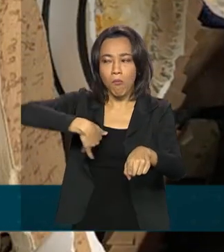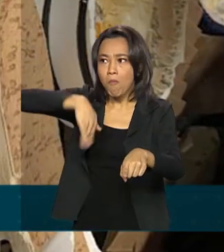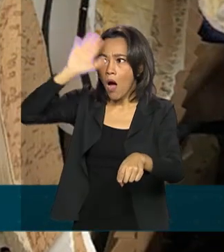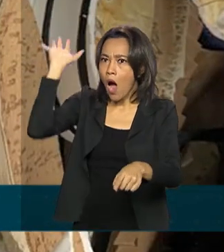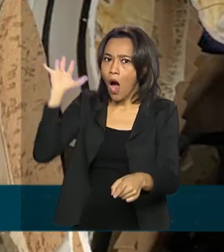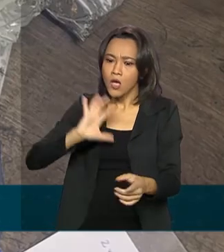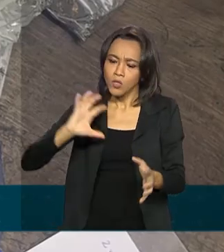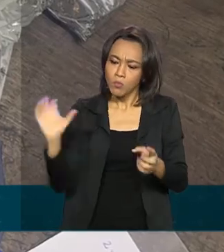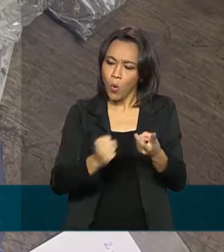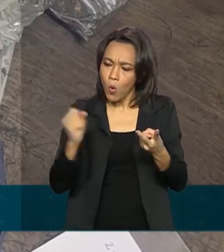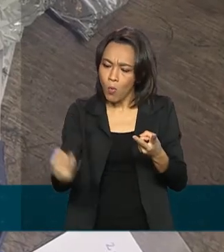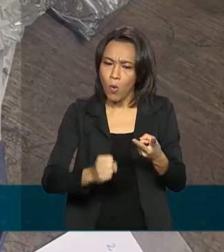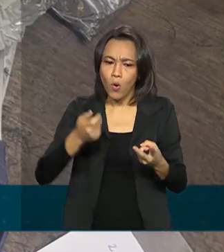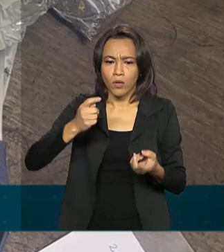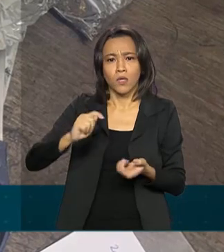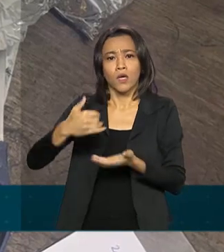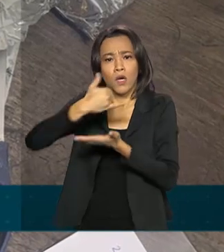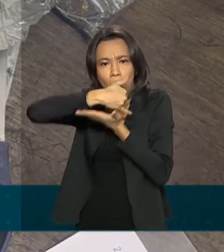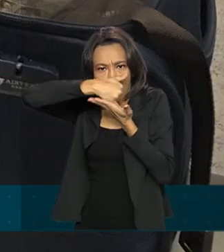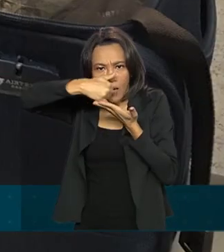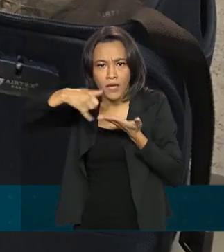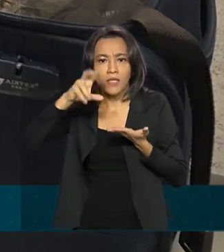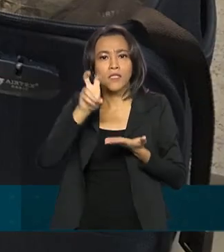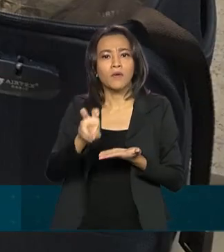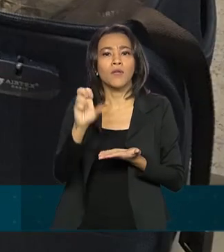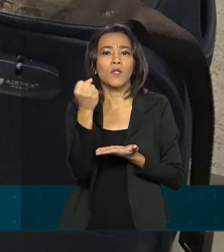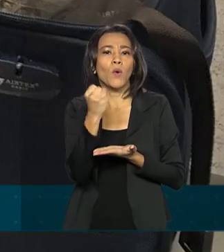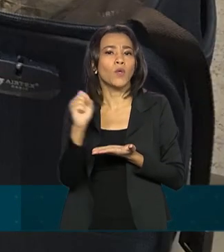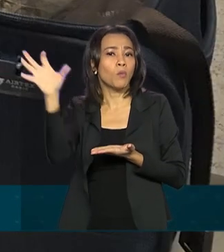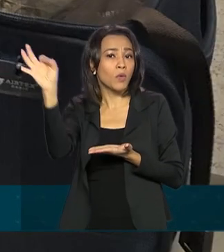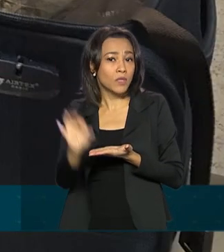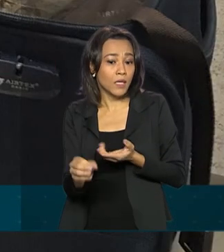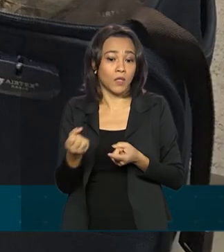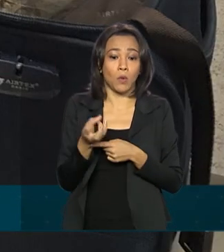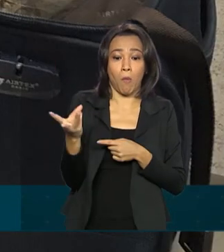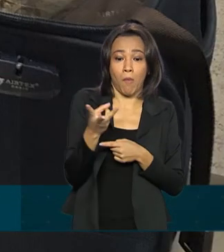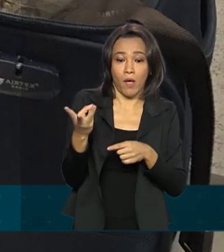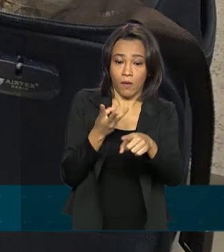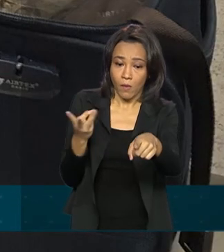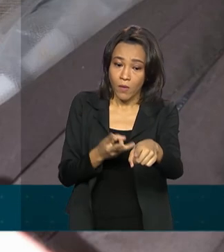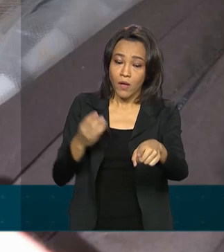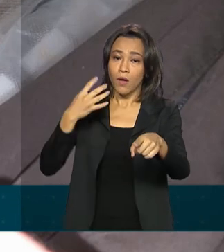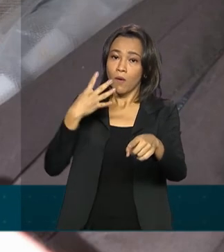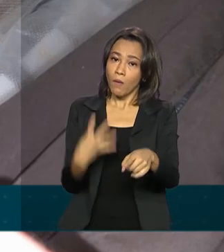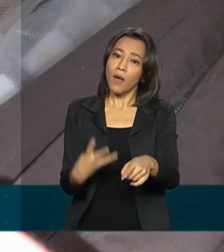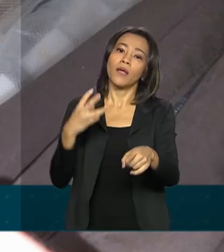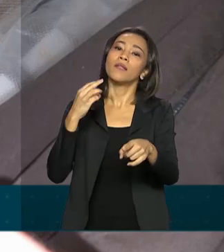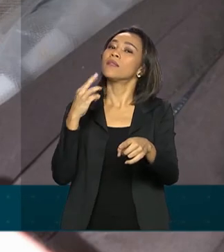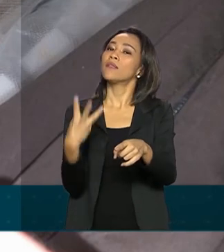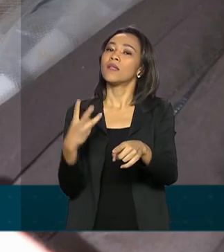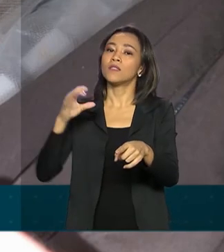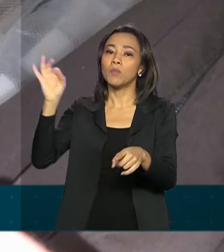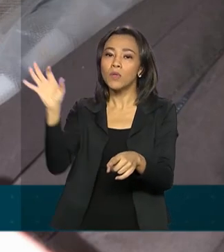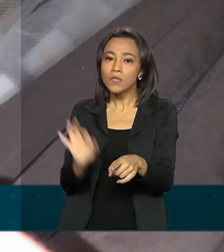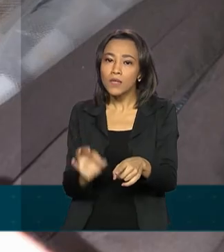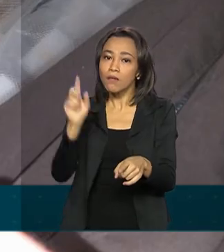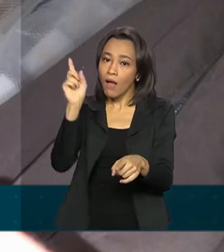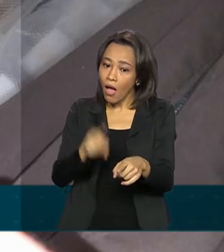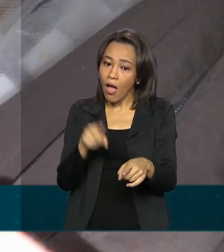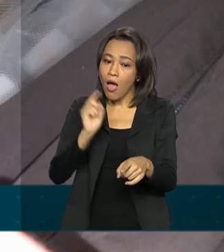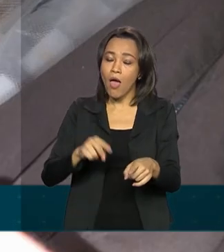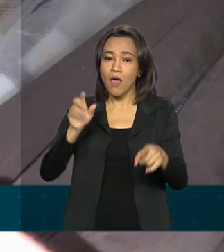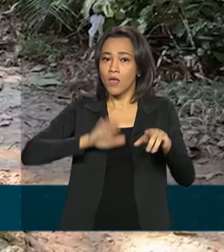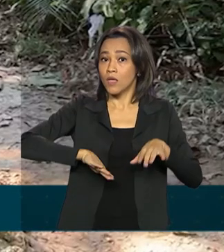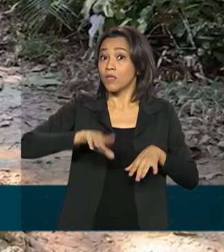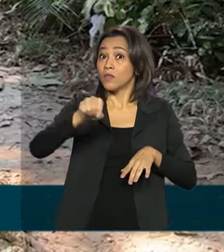apreensões de cocaína, 58%. Em relação à maconha, 43% das apreensões foram no aeroporto